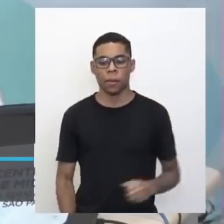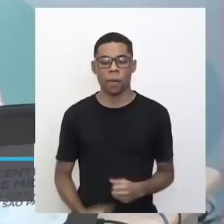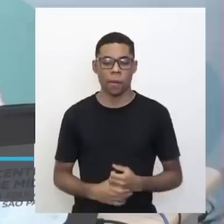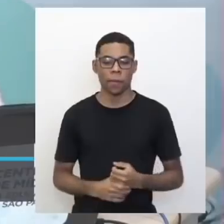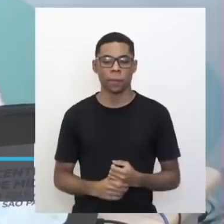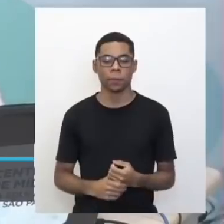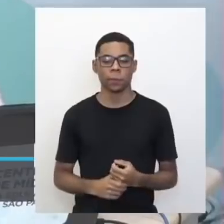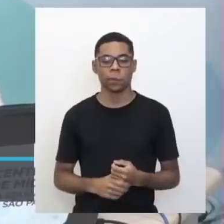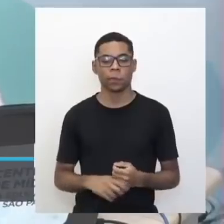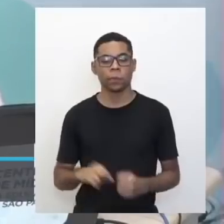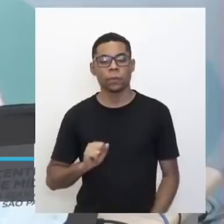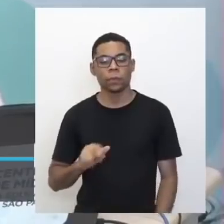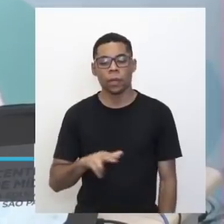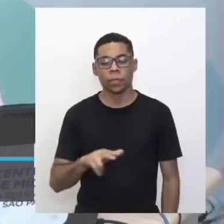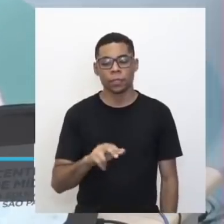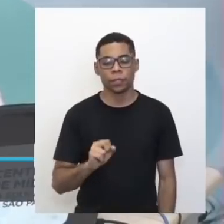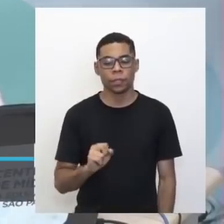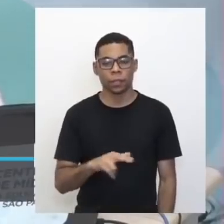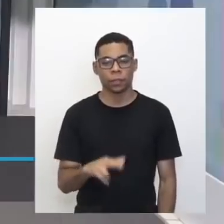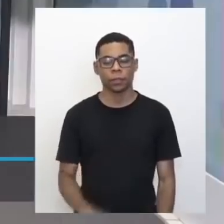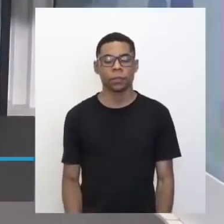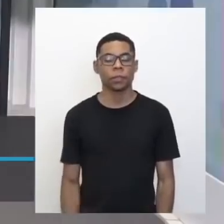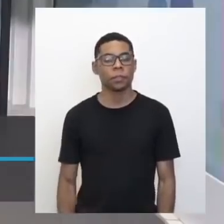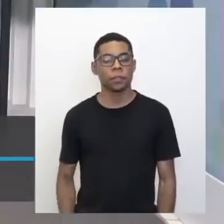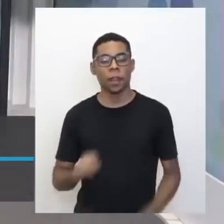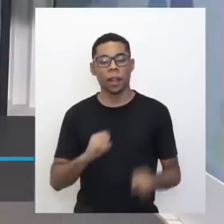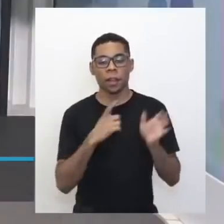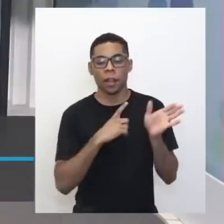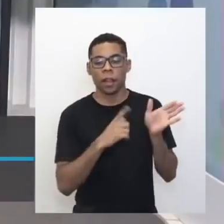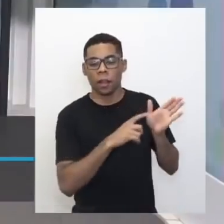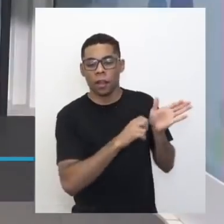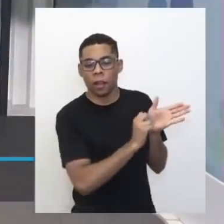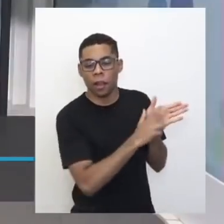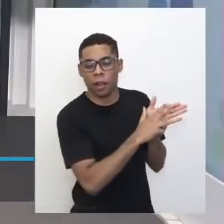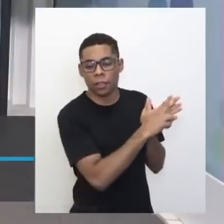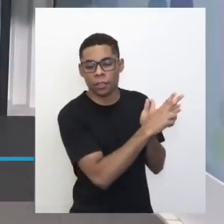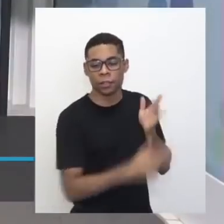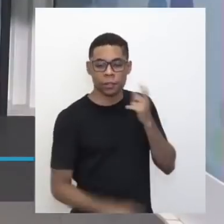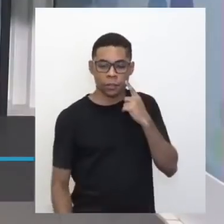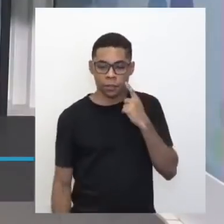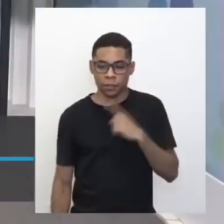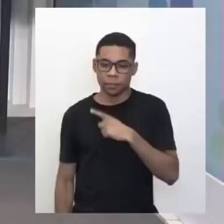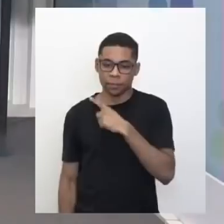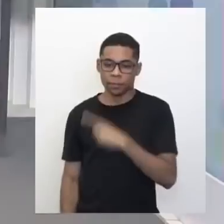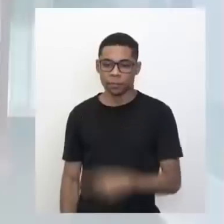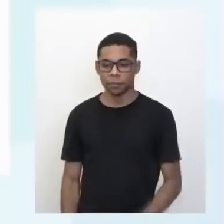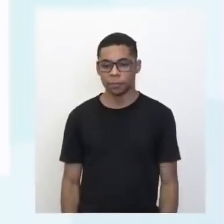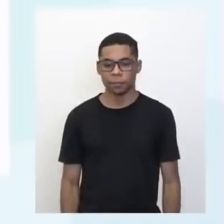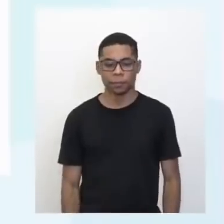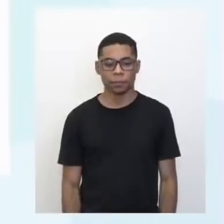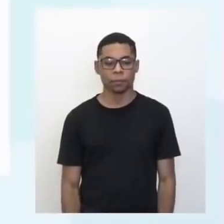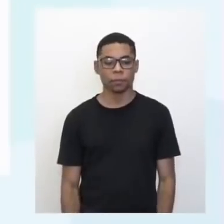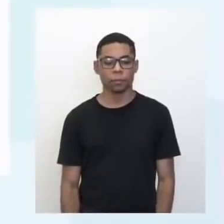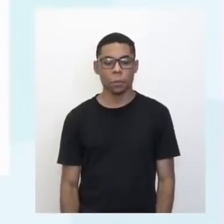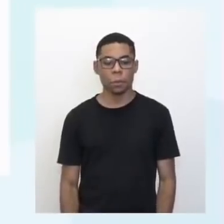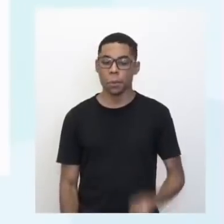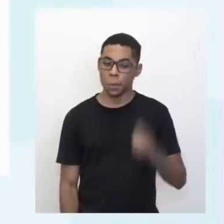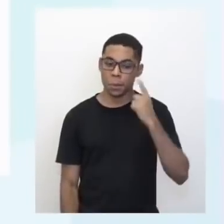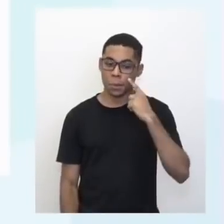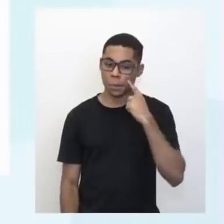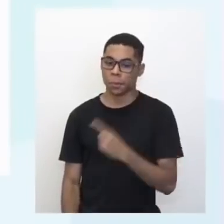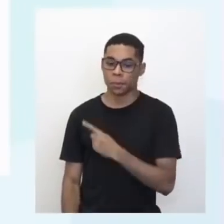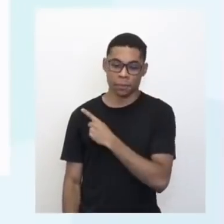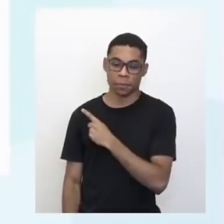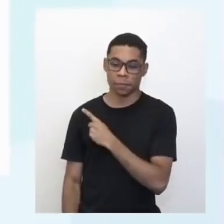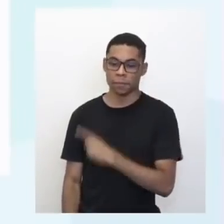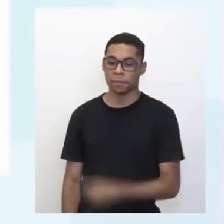Lagartixa tem aqui também. Lagartixa. Lagartixa. Falando em lagartixa, deixa eu mostrar uma foto aí. Tem uma figura que está indo para você aí, que está me assistindo. Olha só. Essa